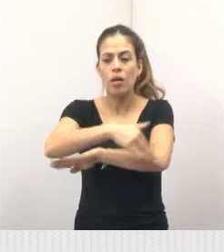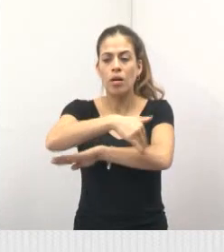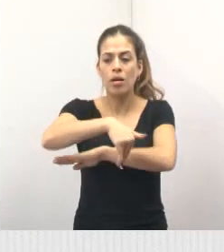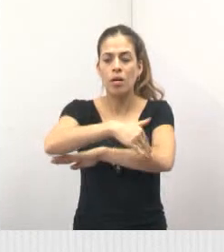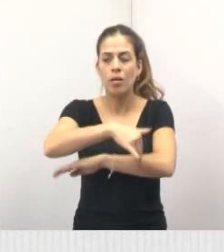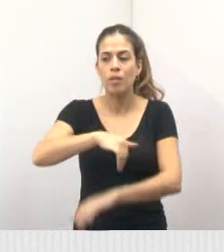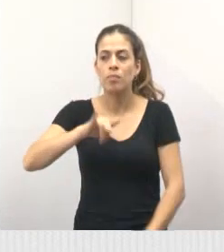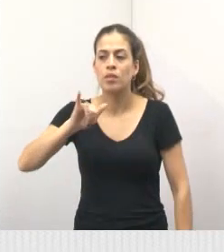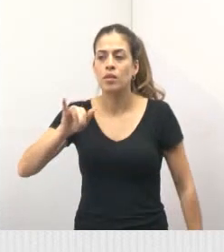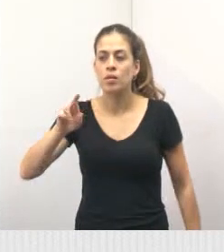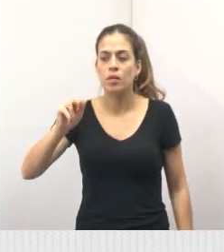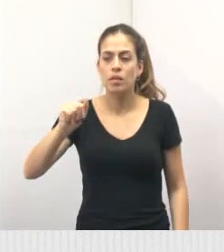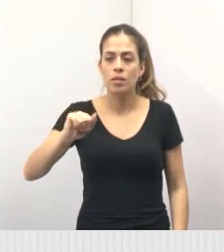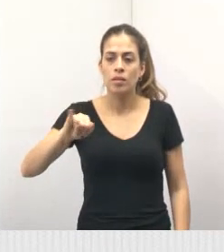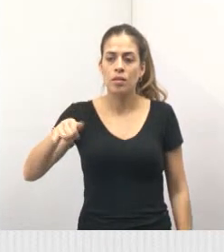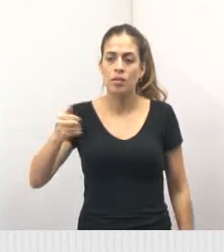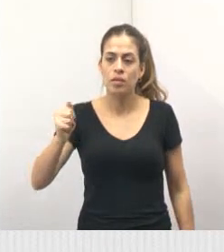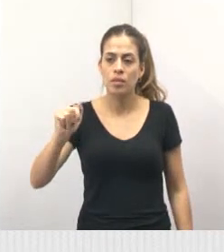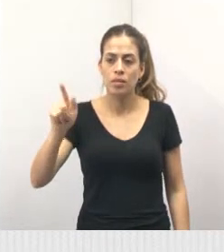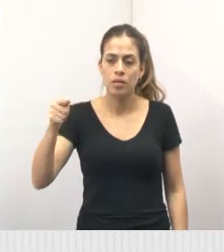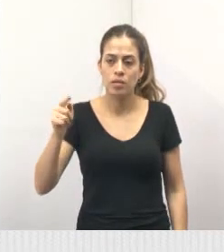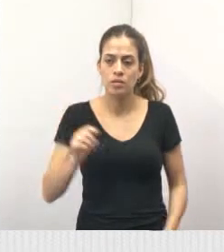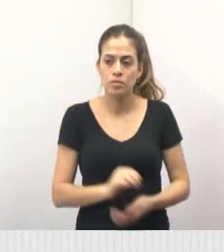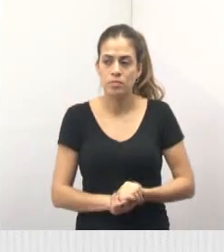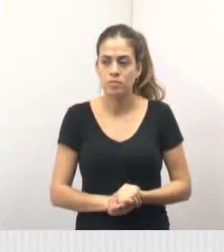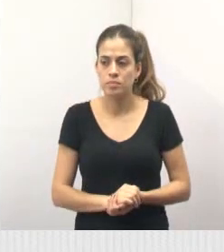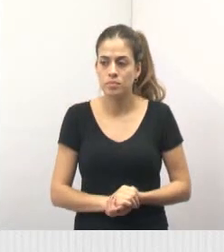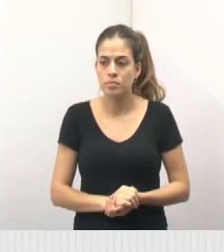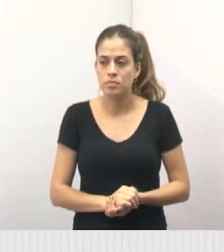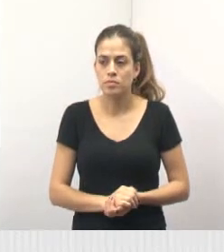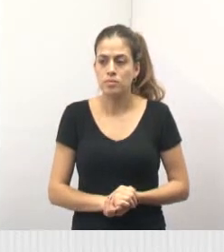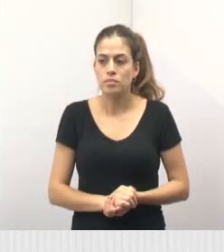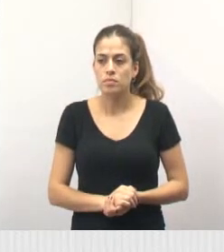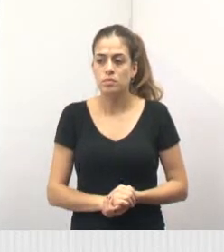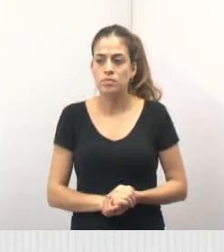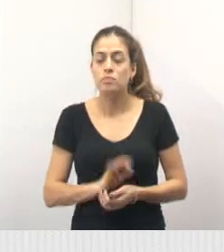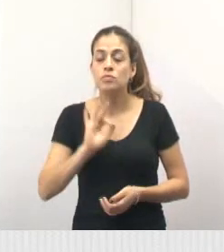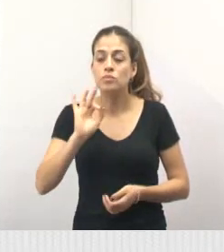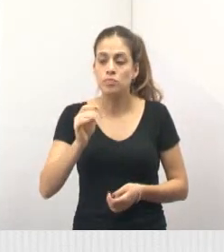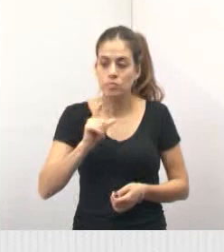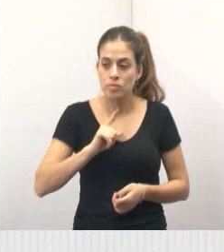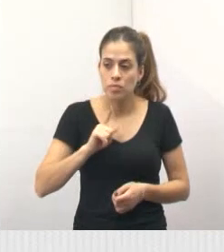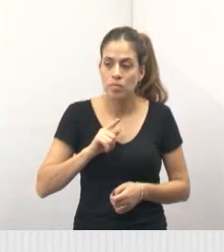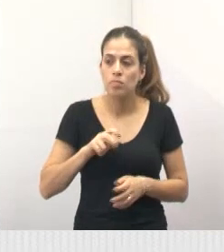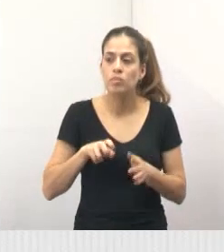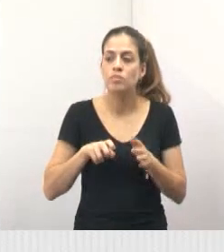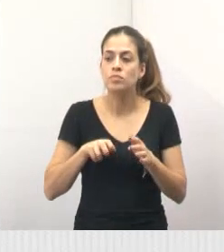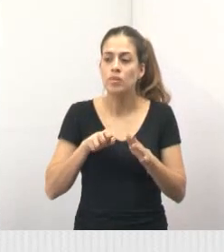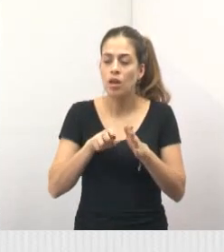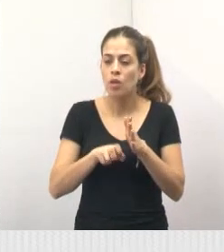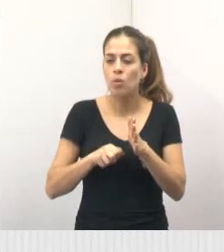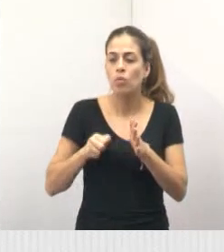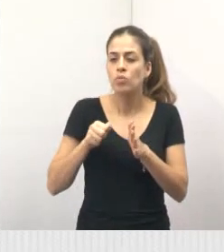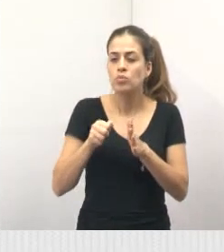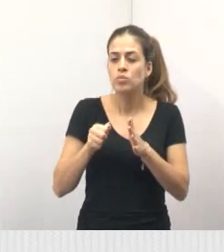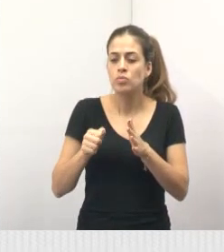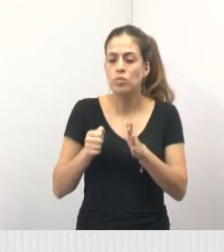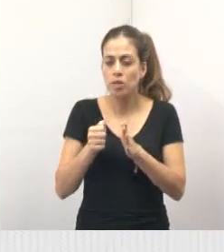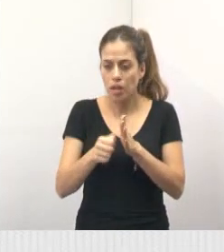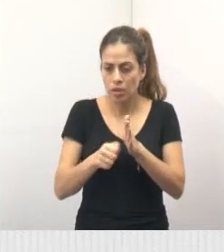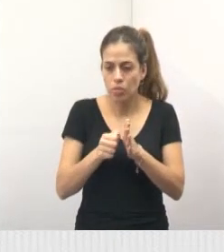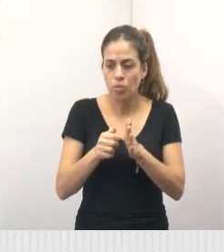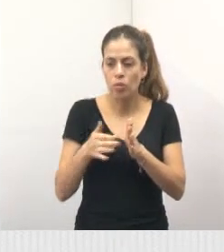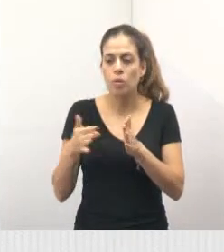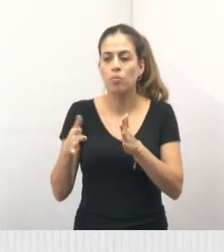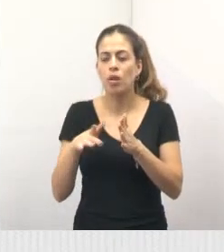Irajá. Mas vocês podem ver que já tinha a máquina lá fazendo a limpeza da vala para que a drenagem da